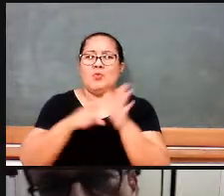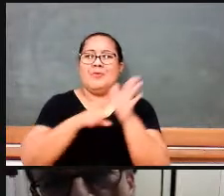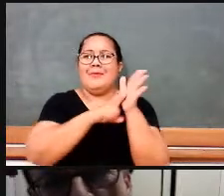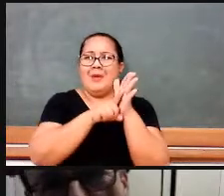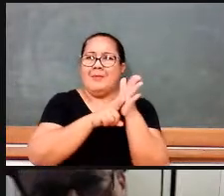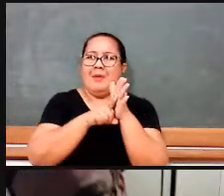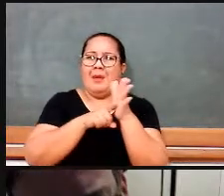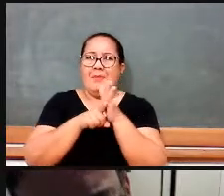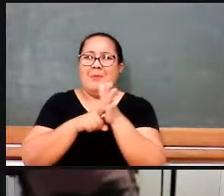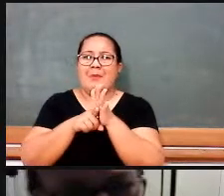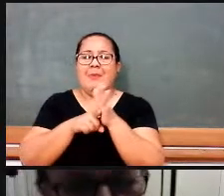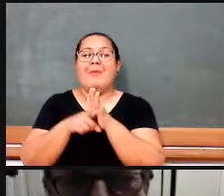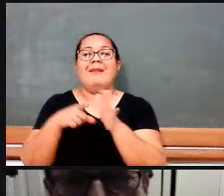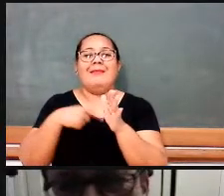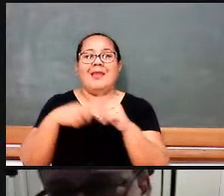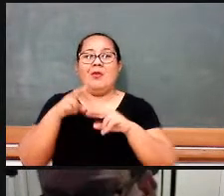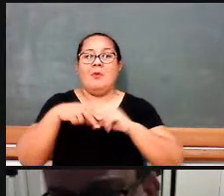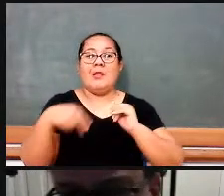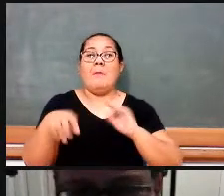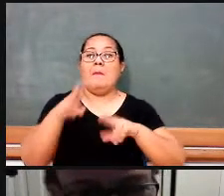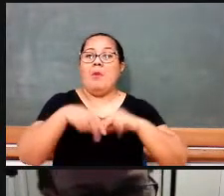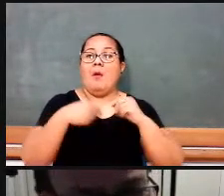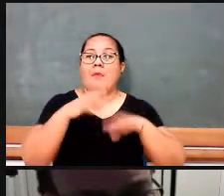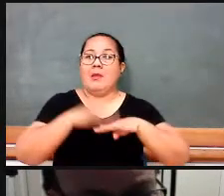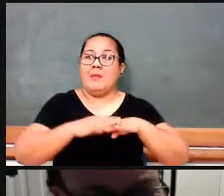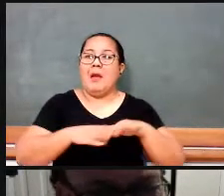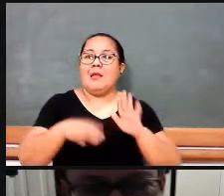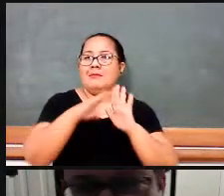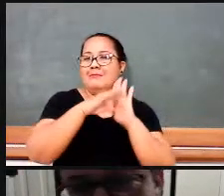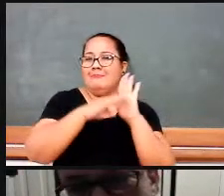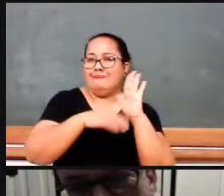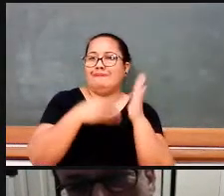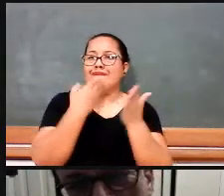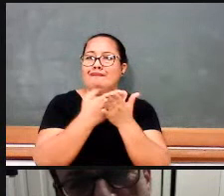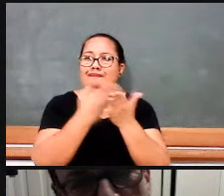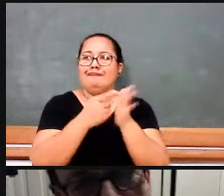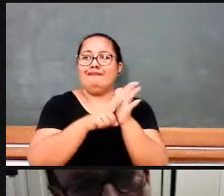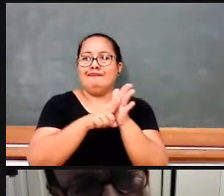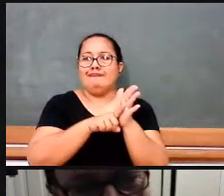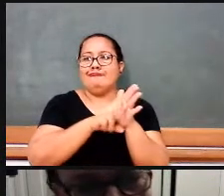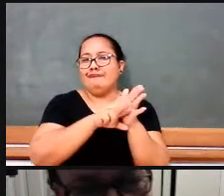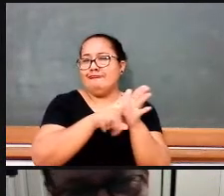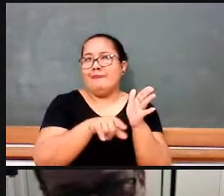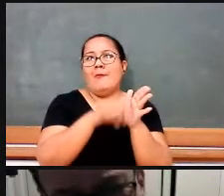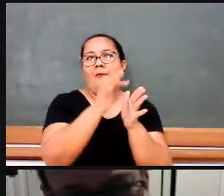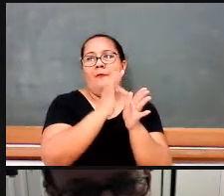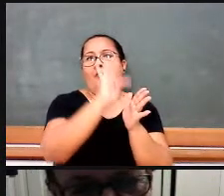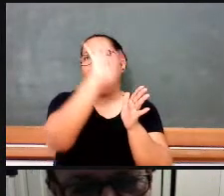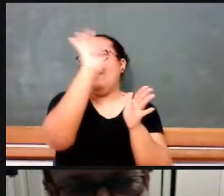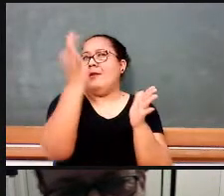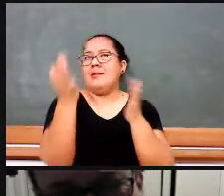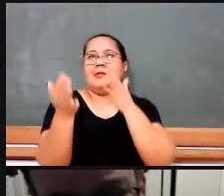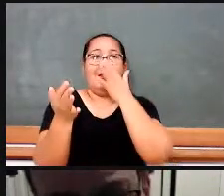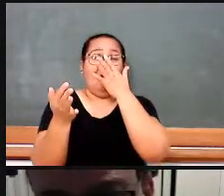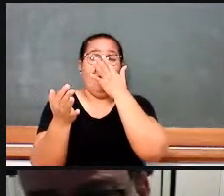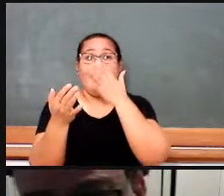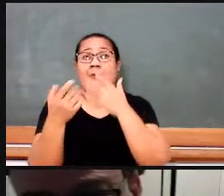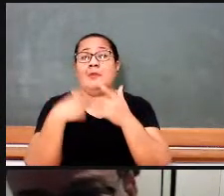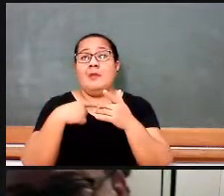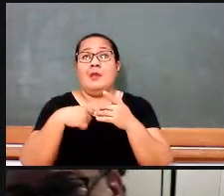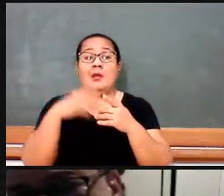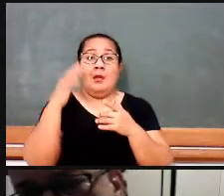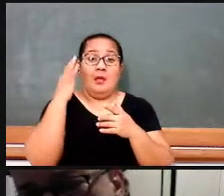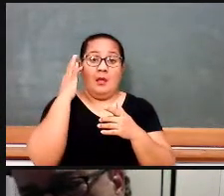-las, os programas de educação matemática, e muitas coisas são francesas, por exemplo, transposição didática, teoria das